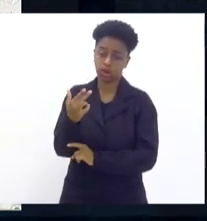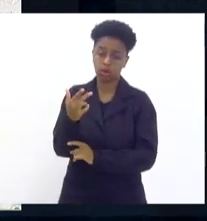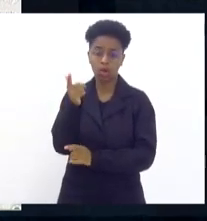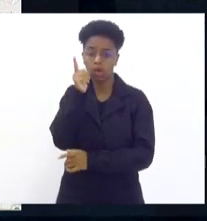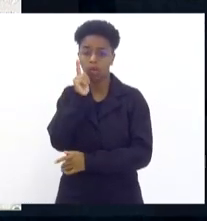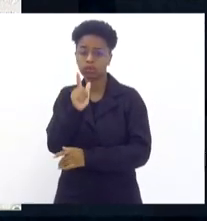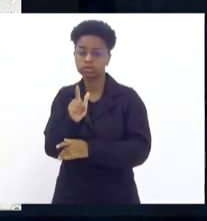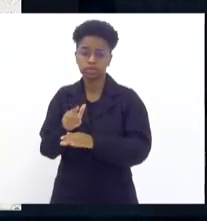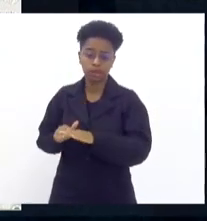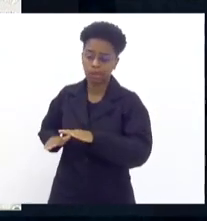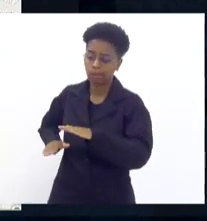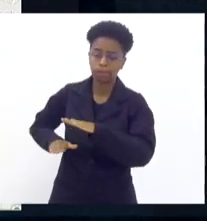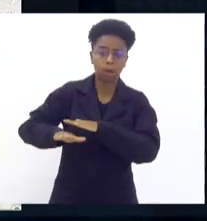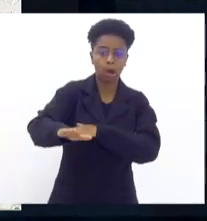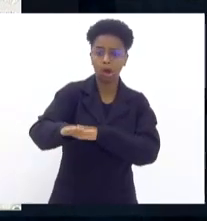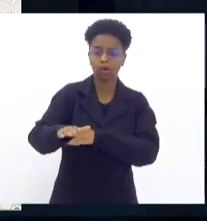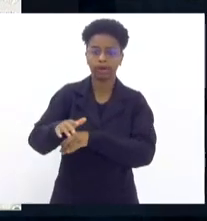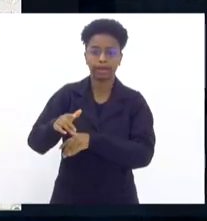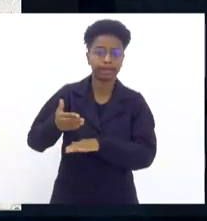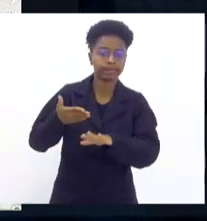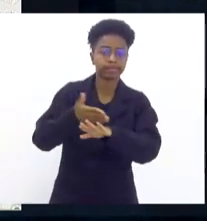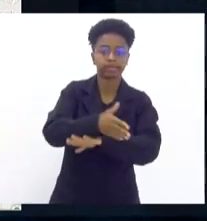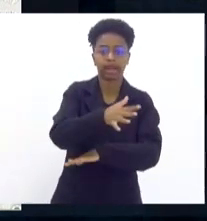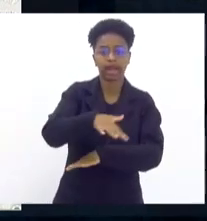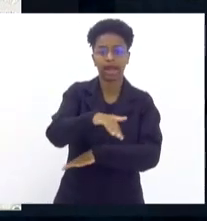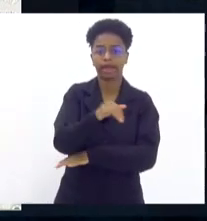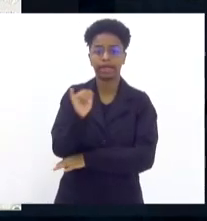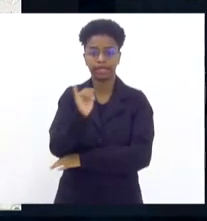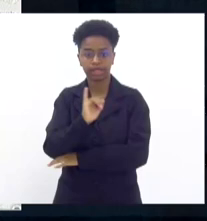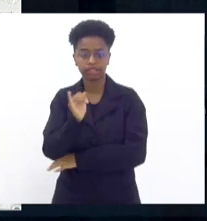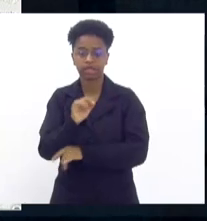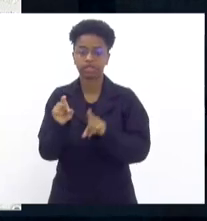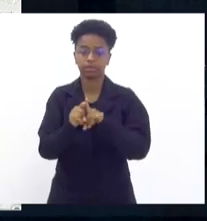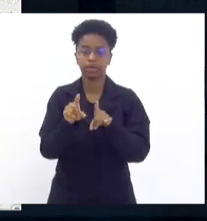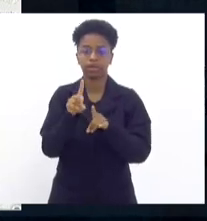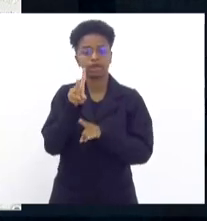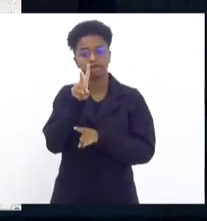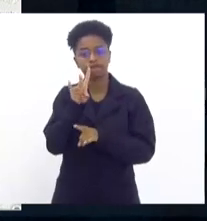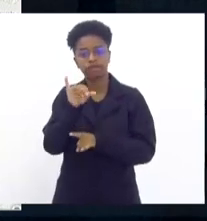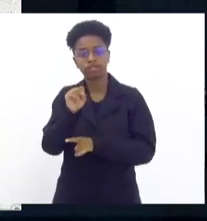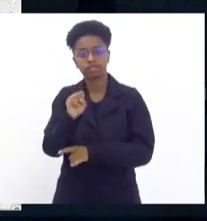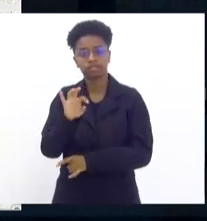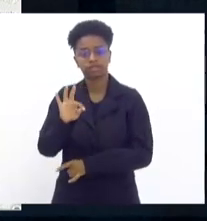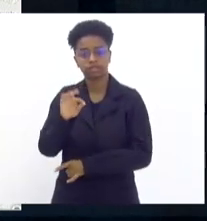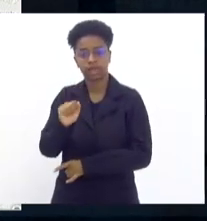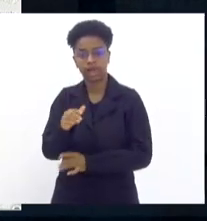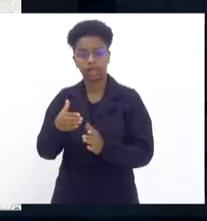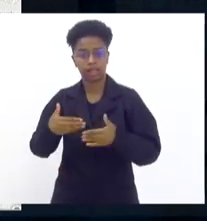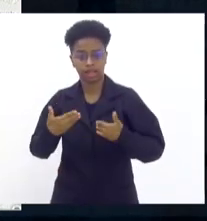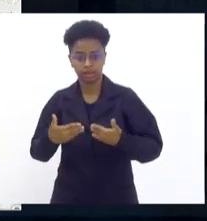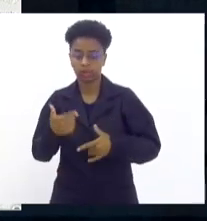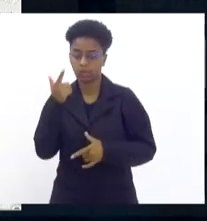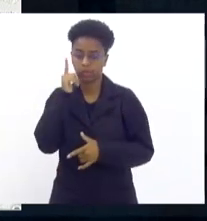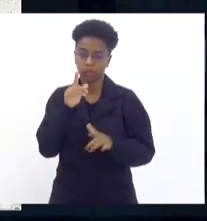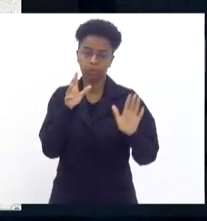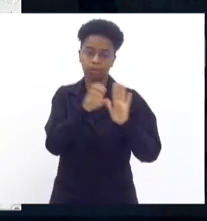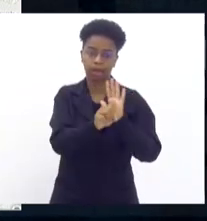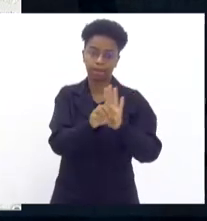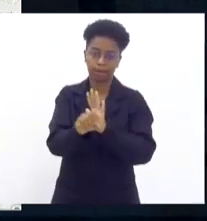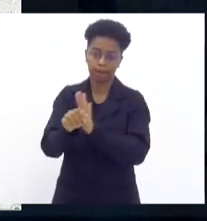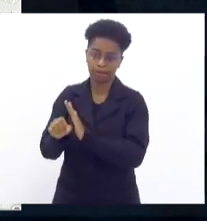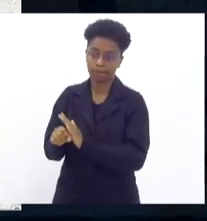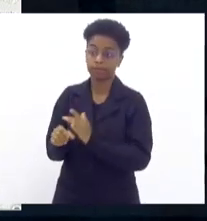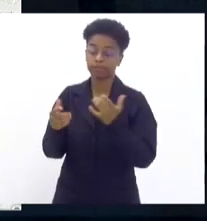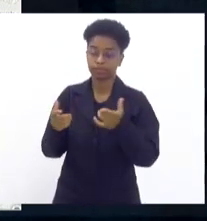passar para a área do 41º e ali em Irajá e Vista Alegre cometerem roubos ali. O retângulo menor é de onde